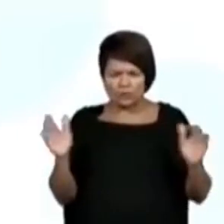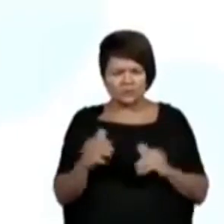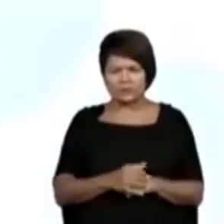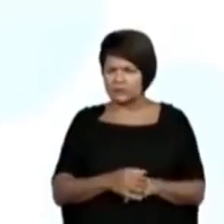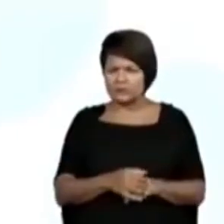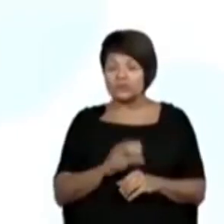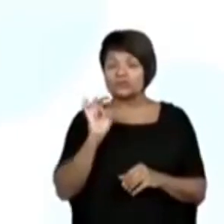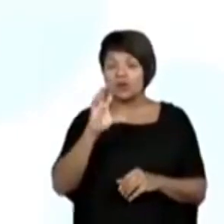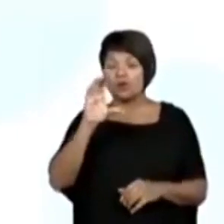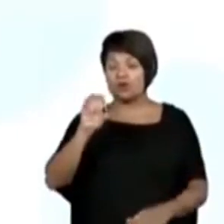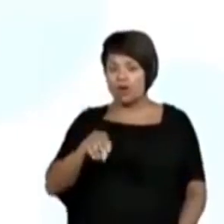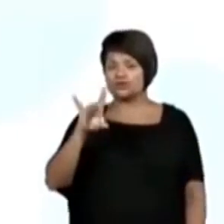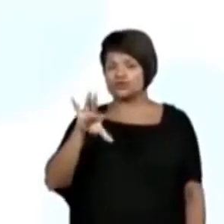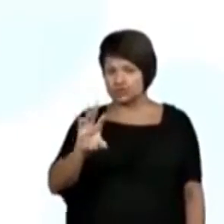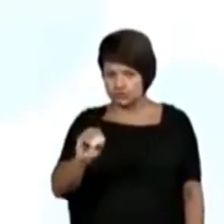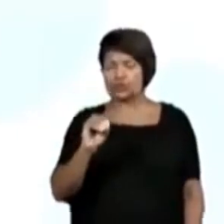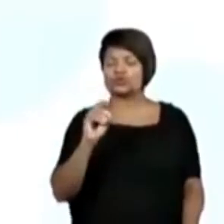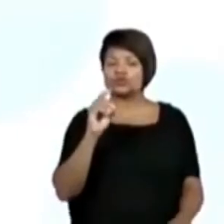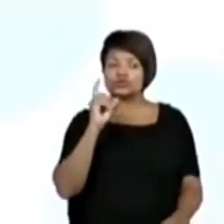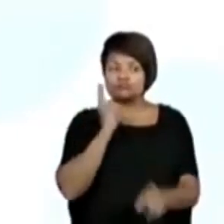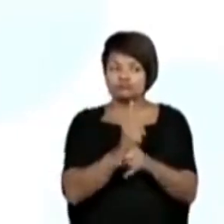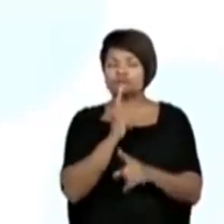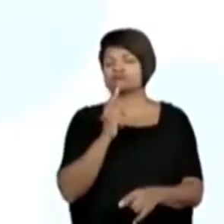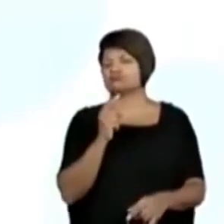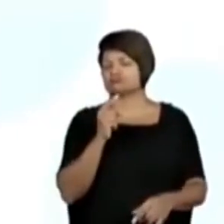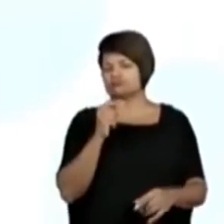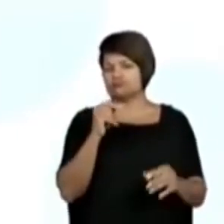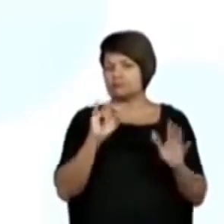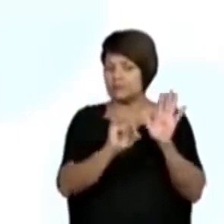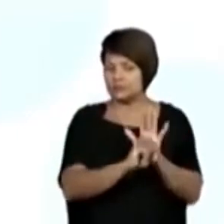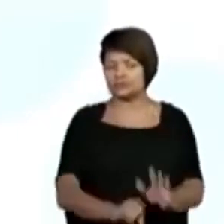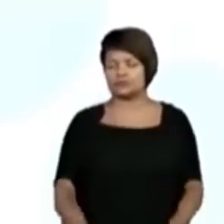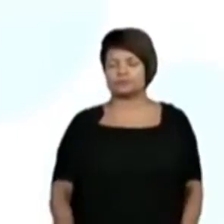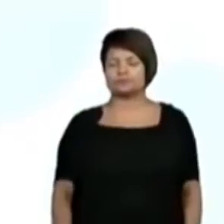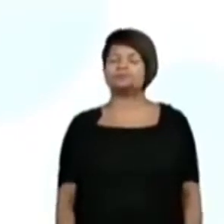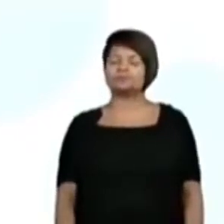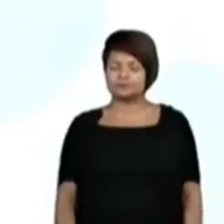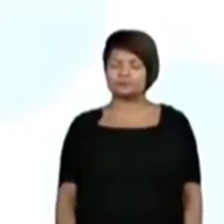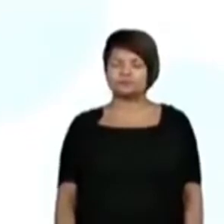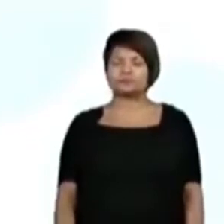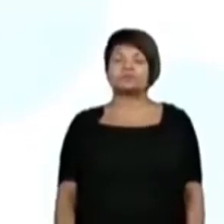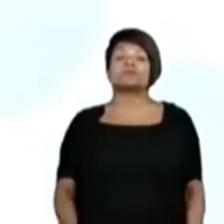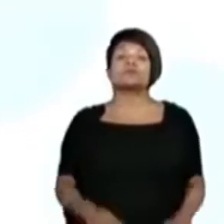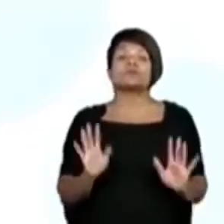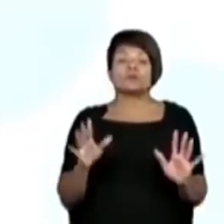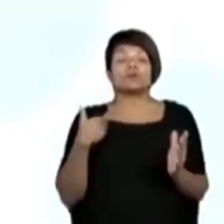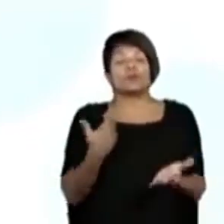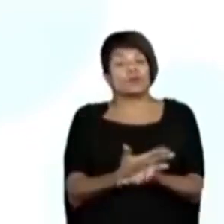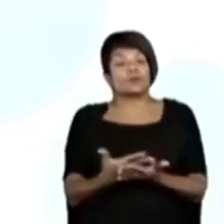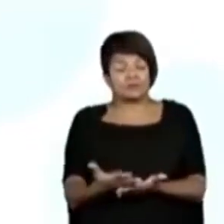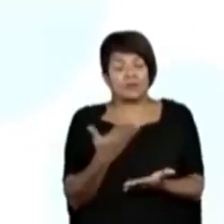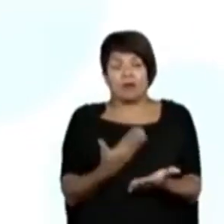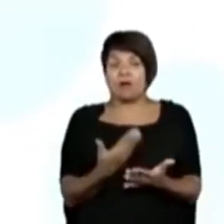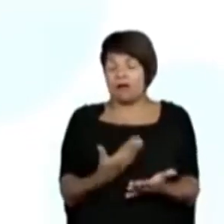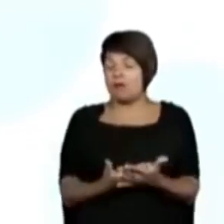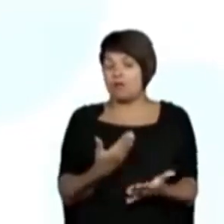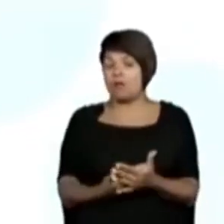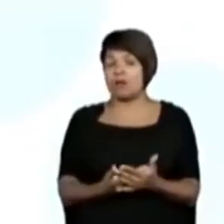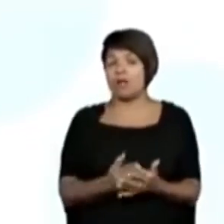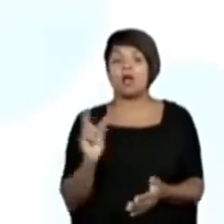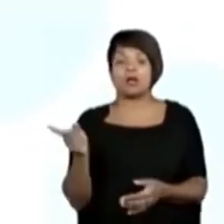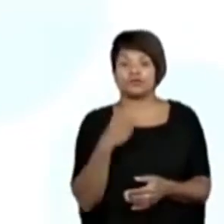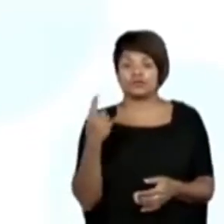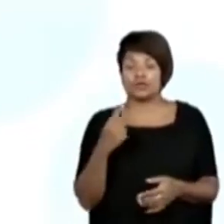mas sim código de identificação. Muito bem. Então, para começar a nossa aula, nós vamos